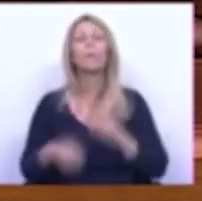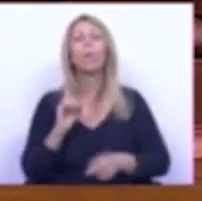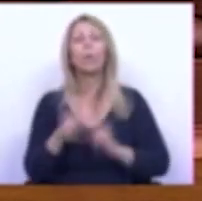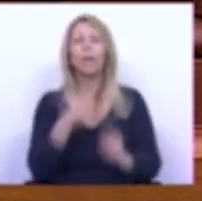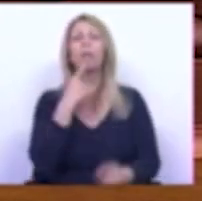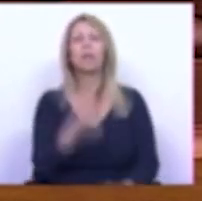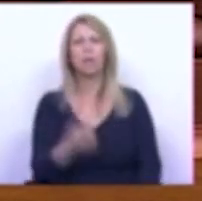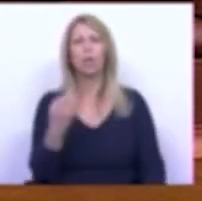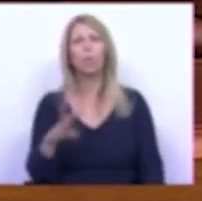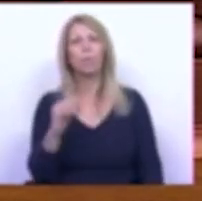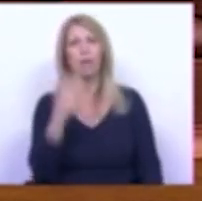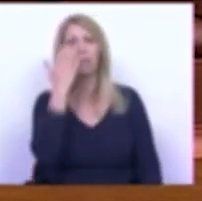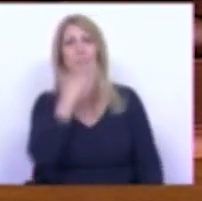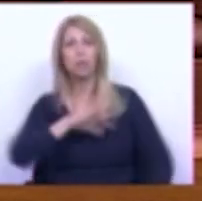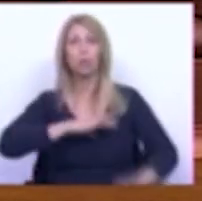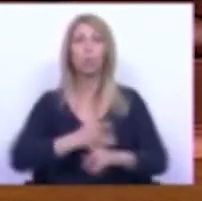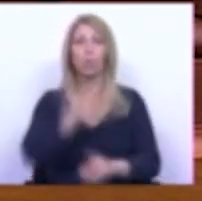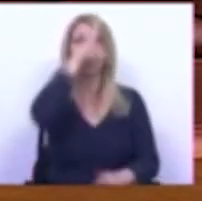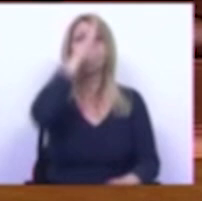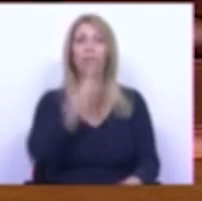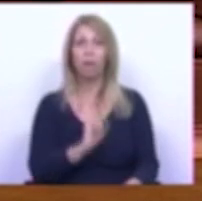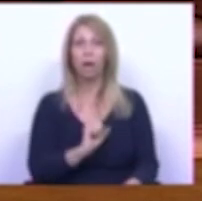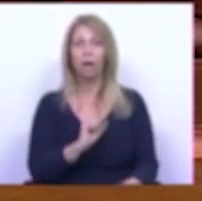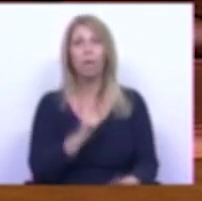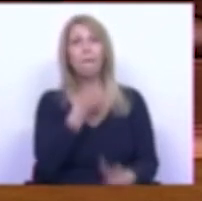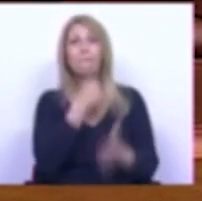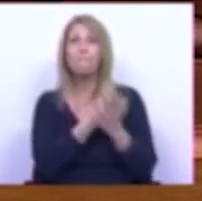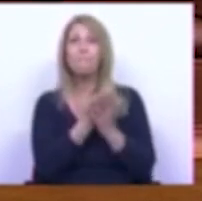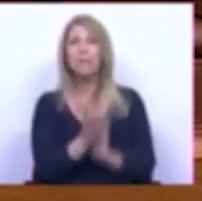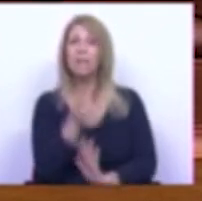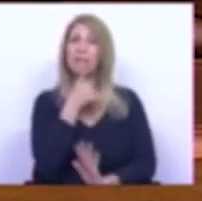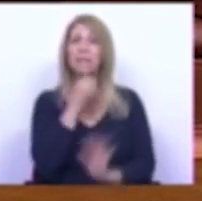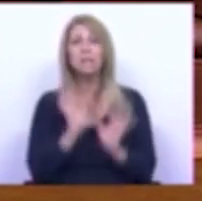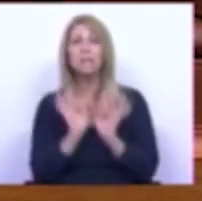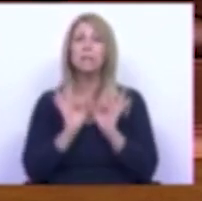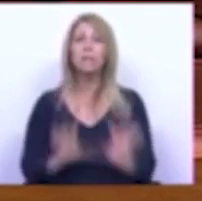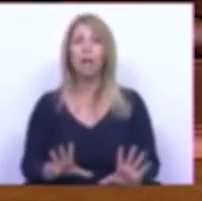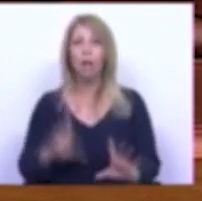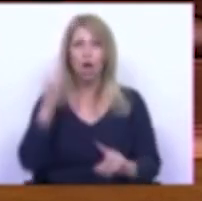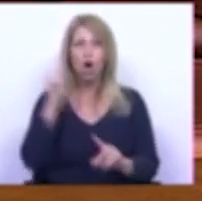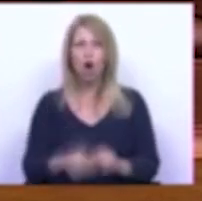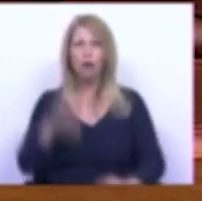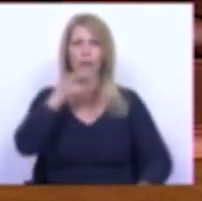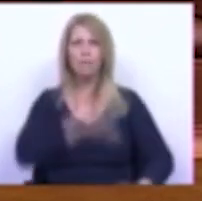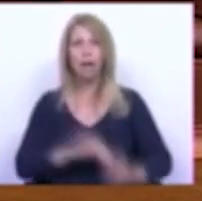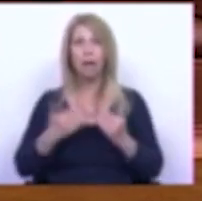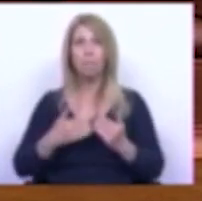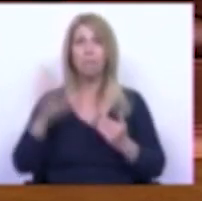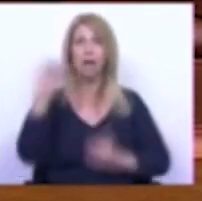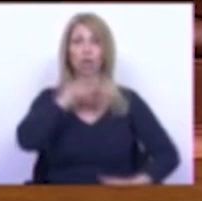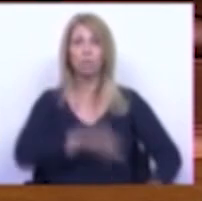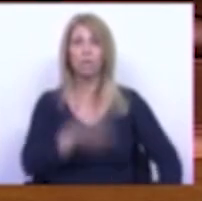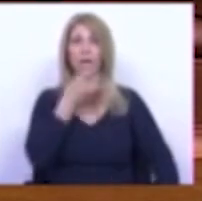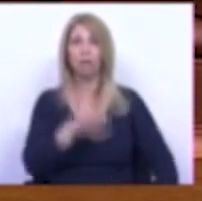PS se outro governo tomasse esta medida cortar mais de metade do subsídio de Natal